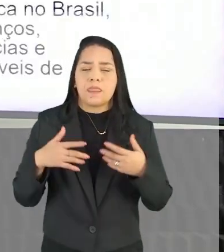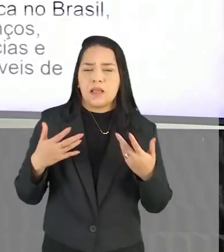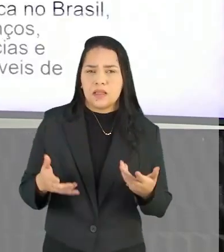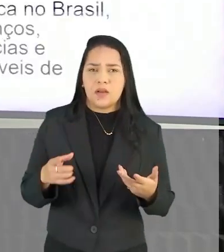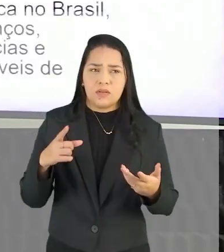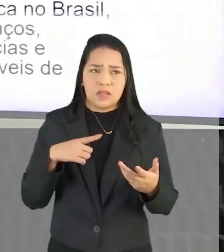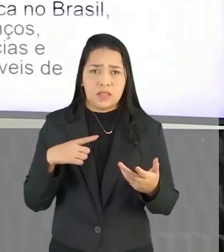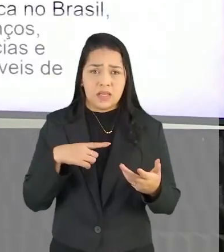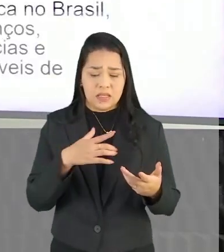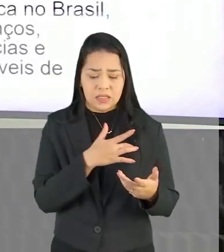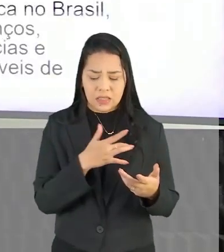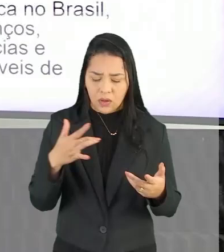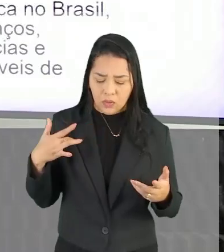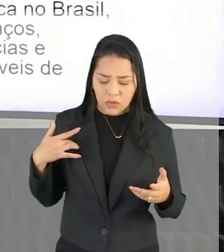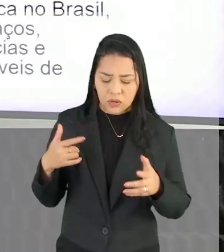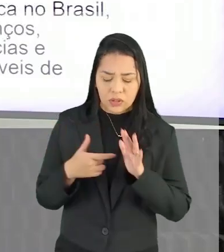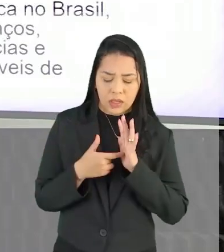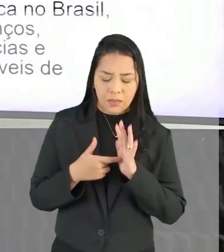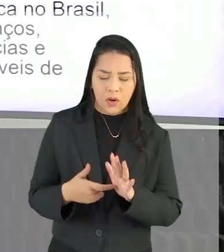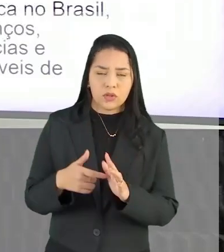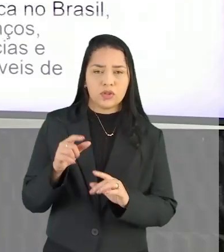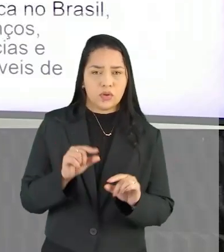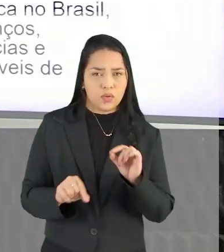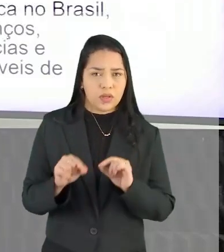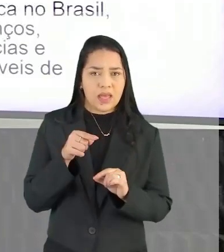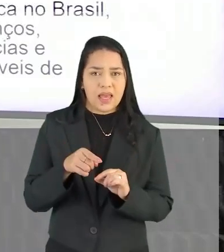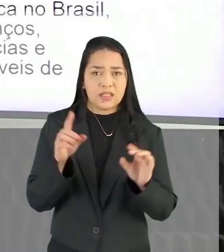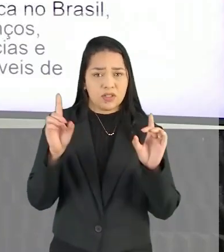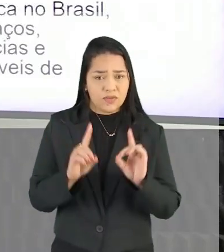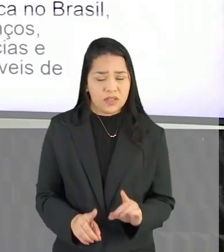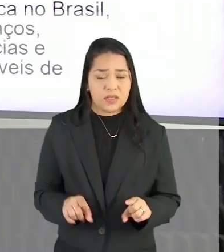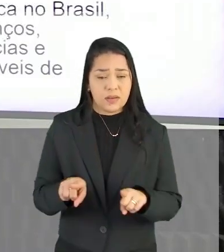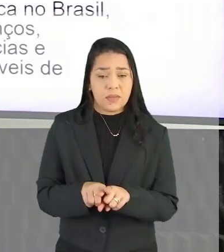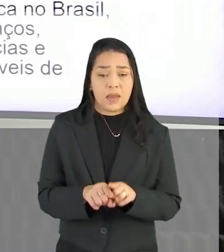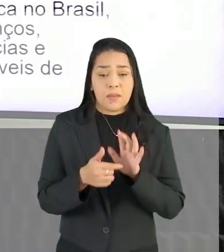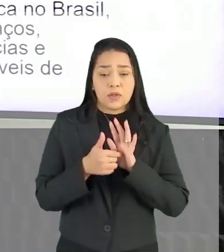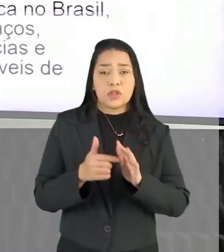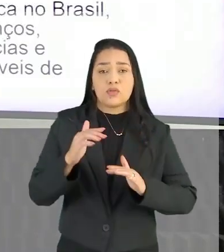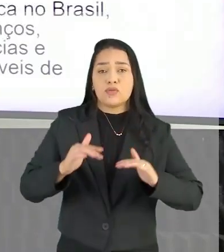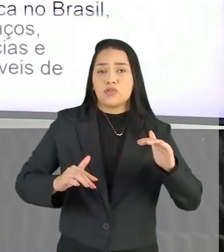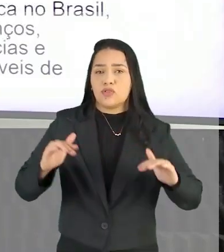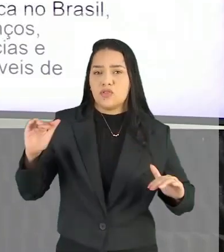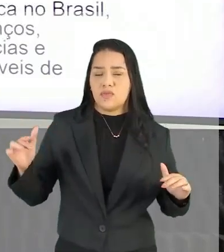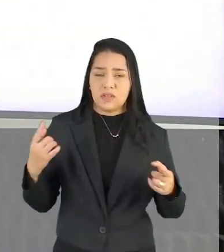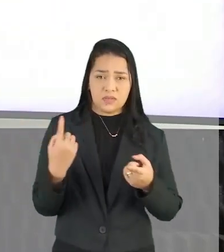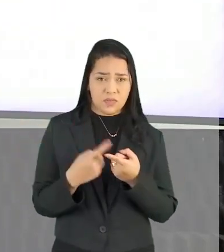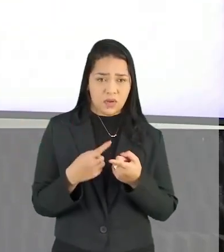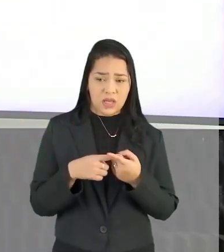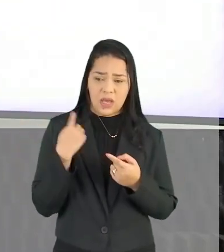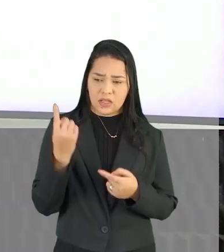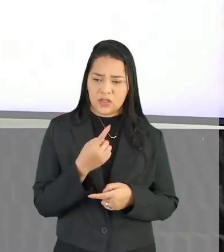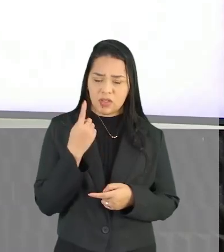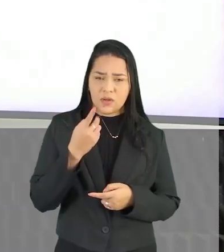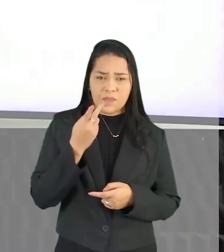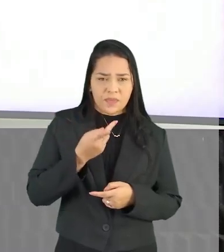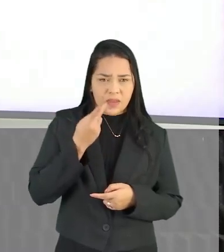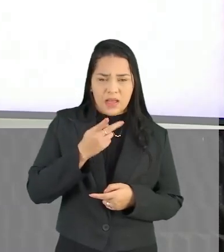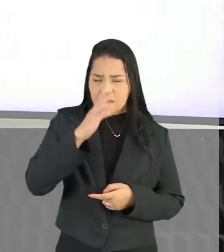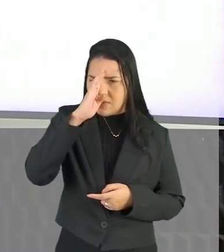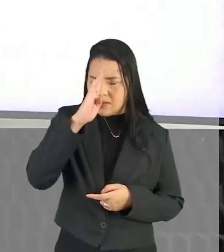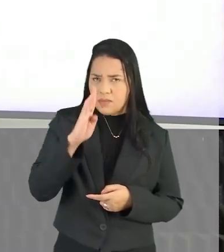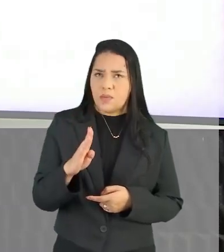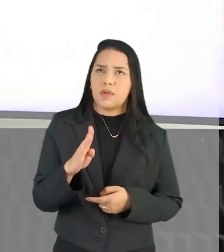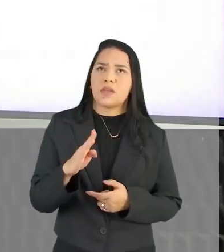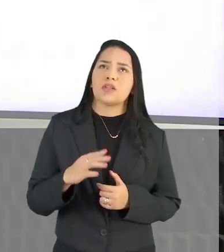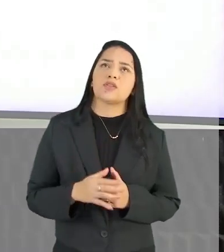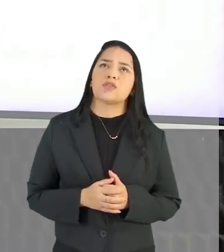fala Dessa saúde Ele mostra Essas deficiências E ele vai mostrando Os níveis Porque os atendimentos Quando a gente fala De principalmente